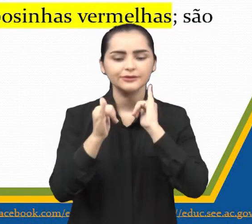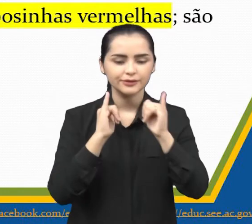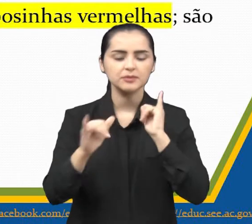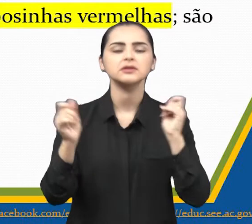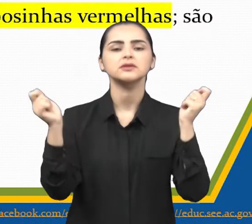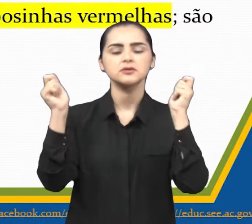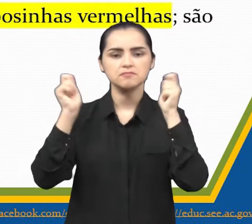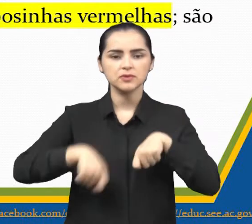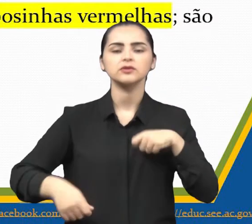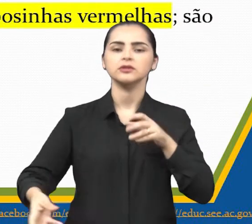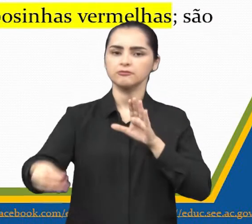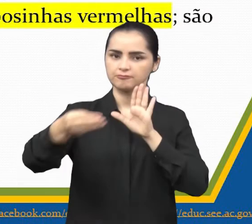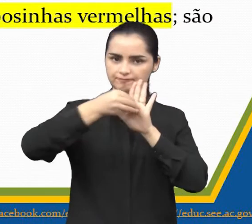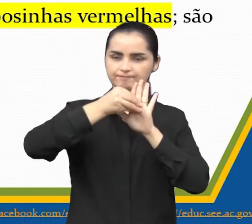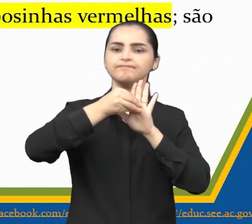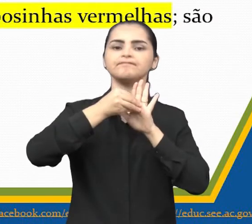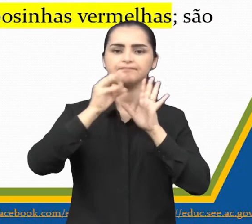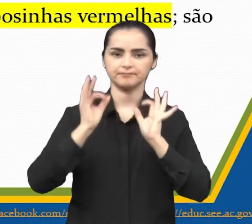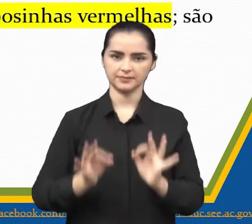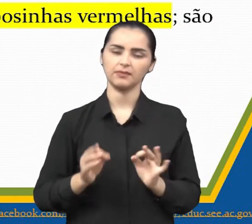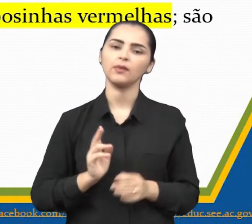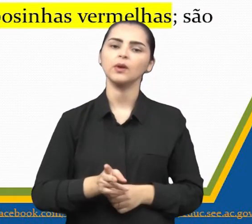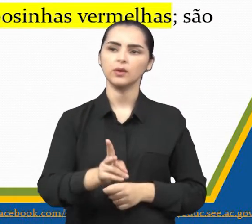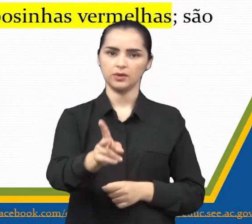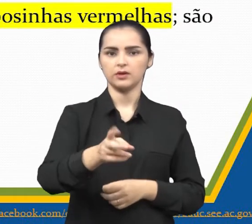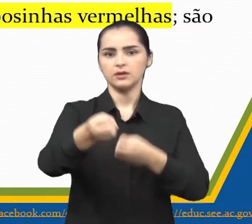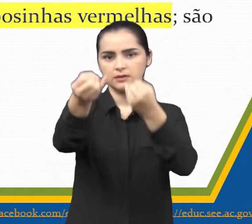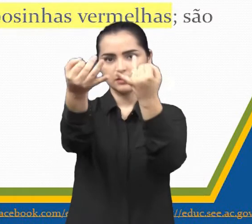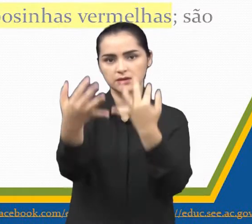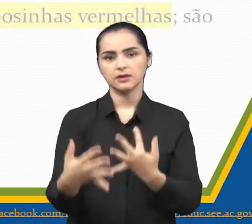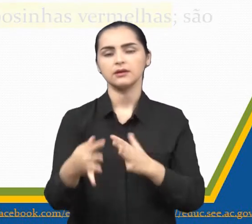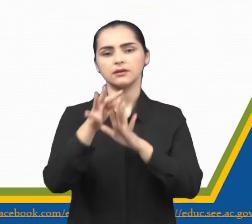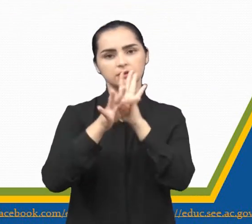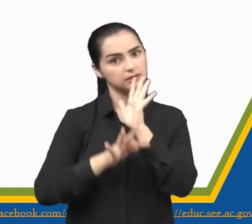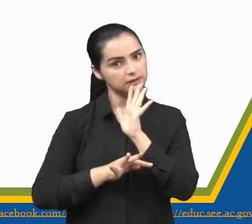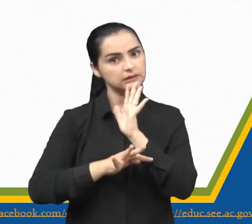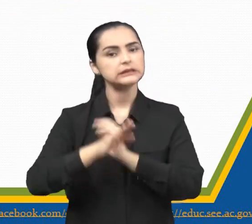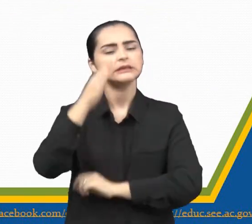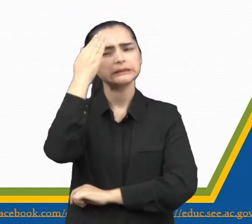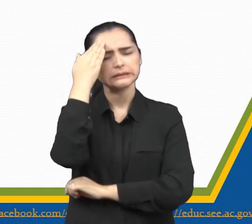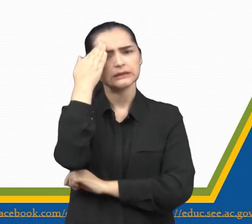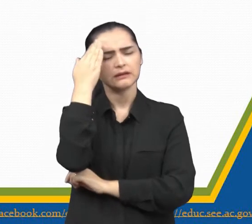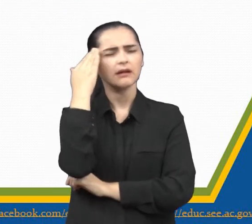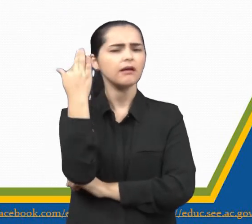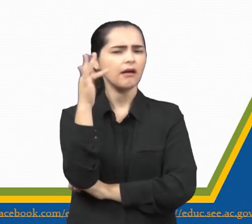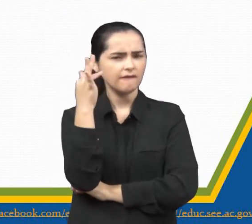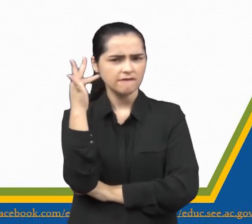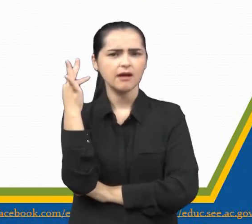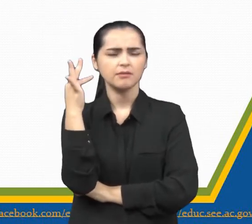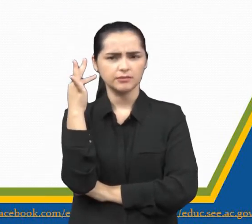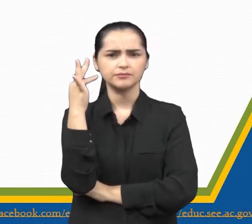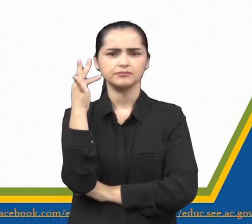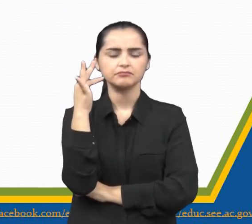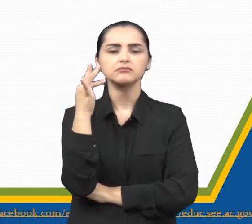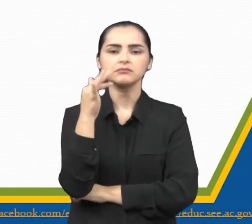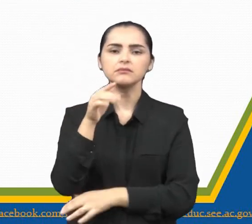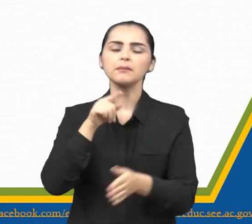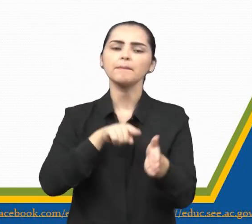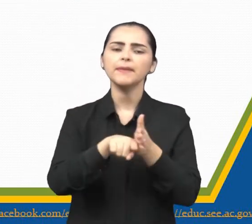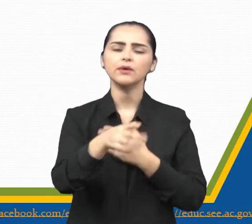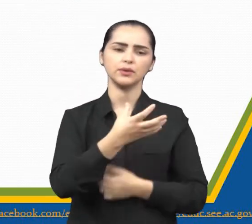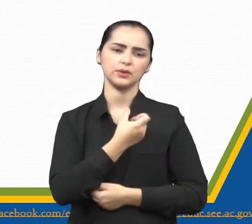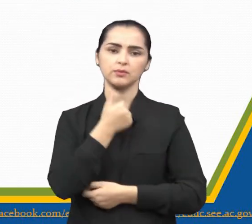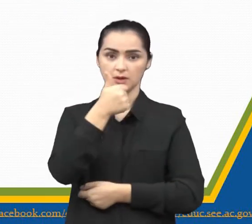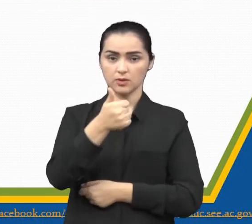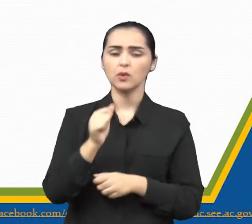outras que a gente poderia colocar. Vai continuando falando sobre o texto aí. Entendendo a fábula. Questão 1. Entendendo a fábula,